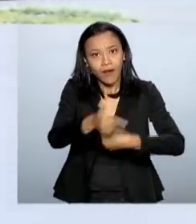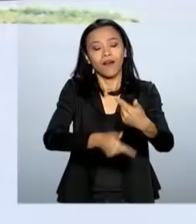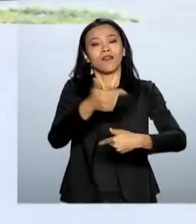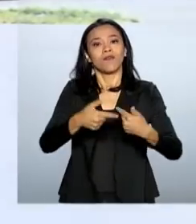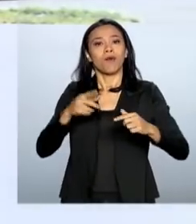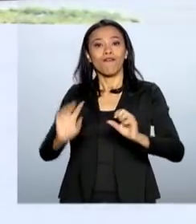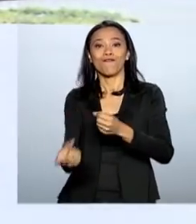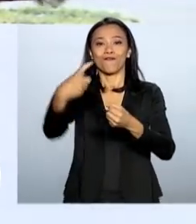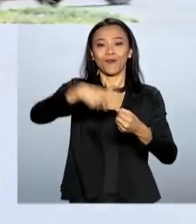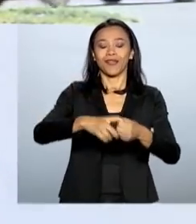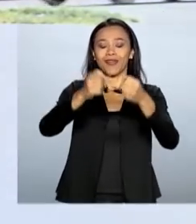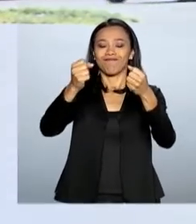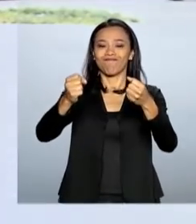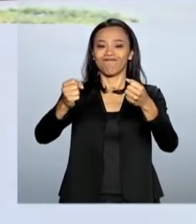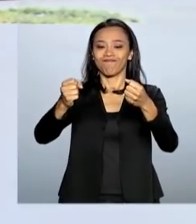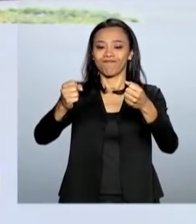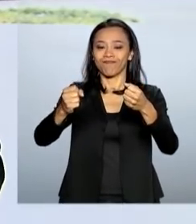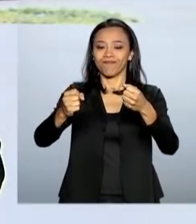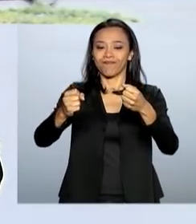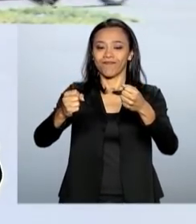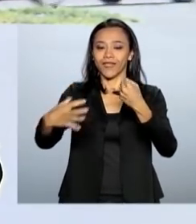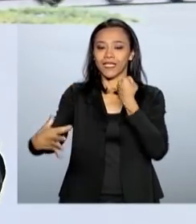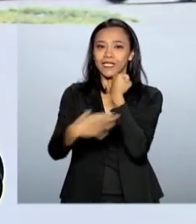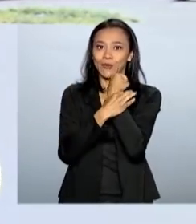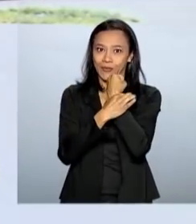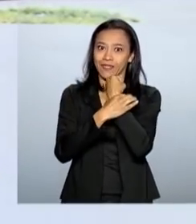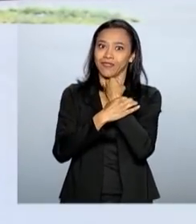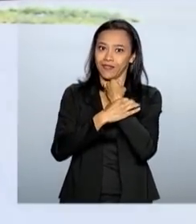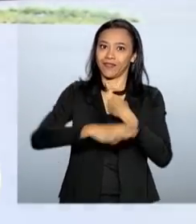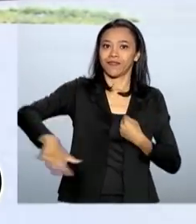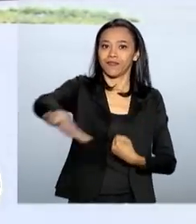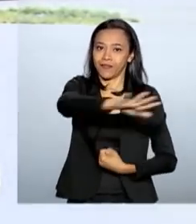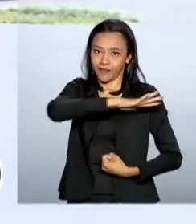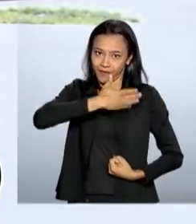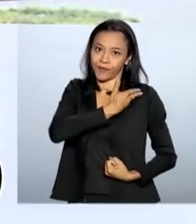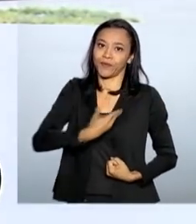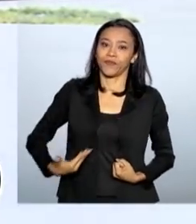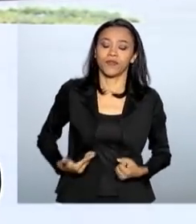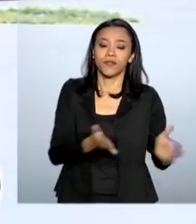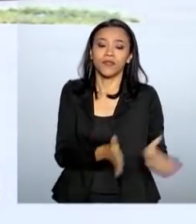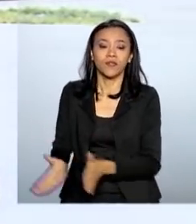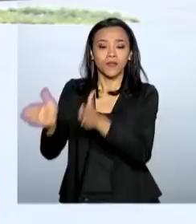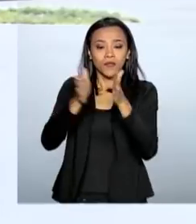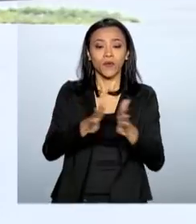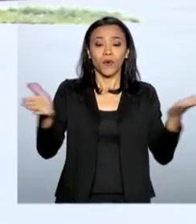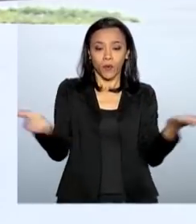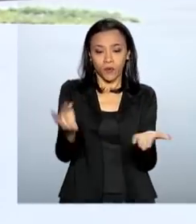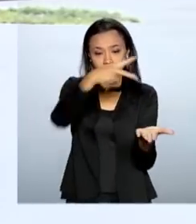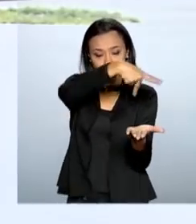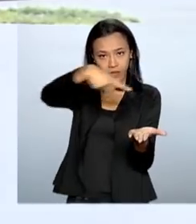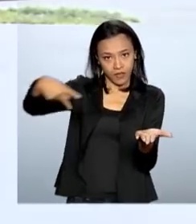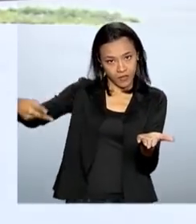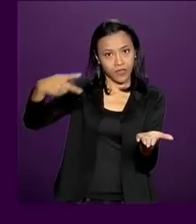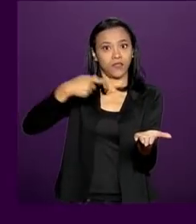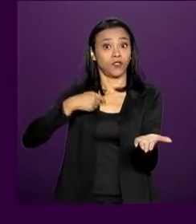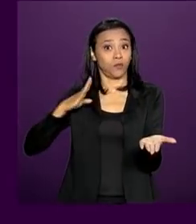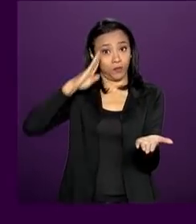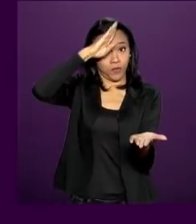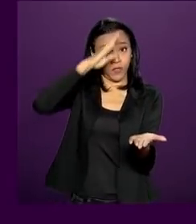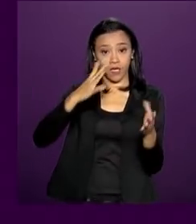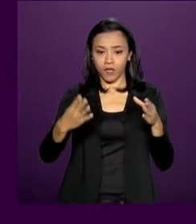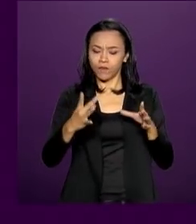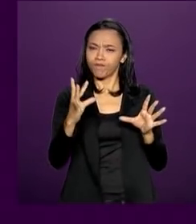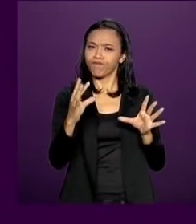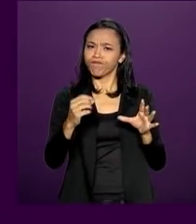volta da segurança pública. Bem, hoje o presidente Jair Bolsonaro disse em seu Twitter que